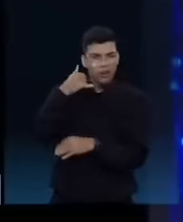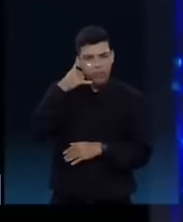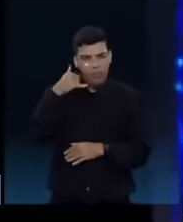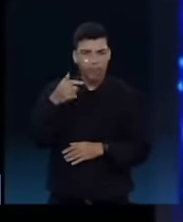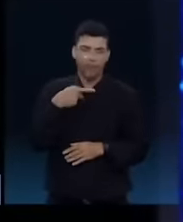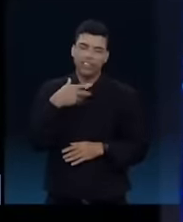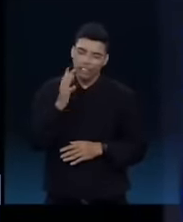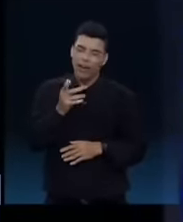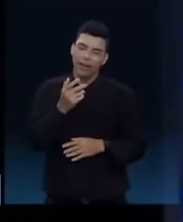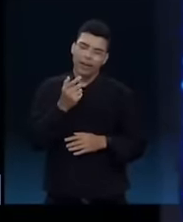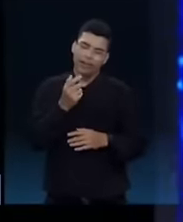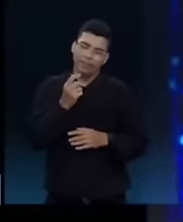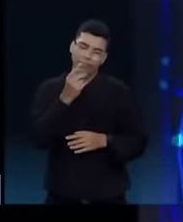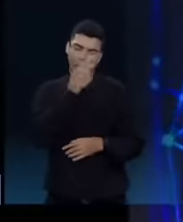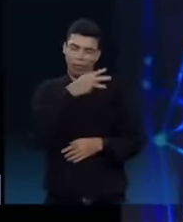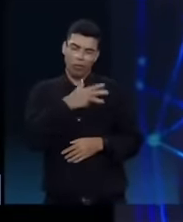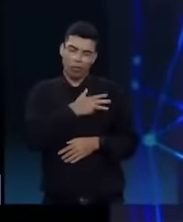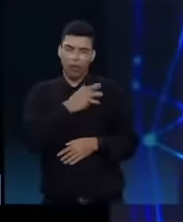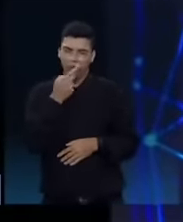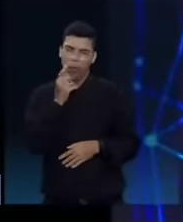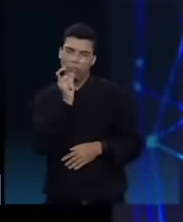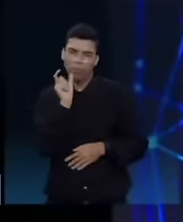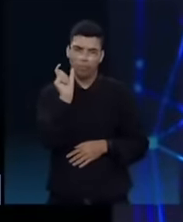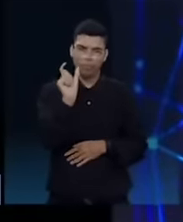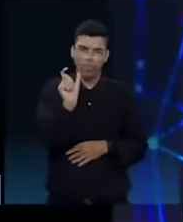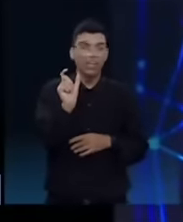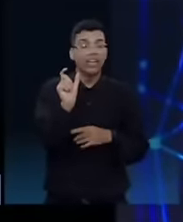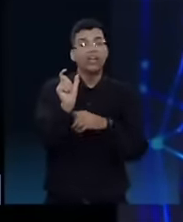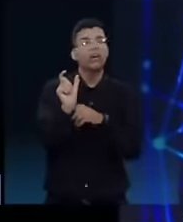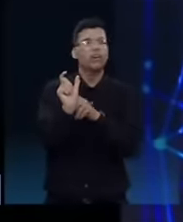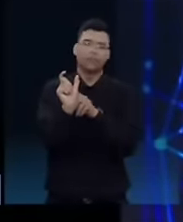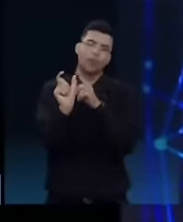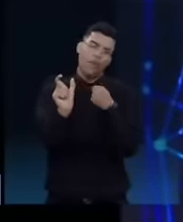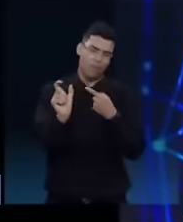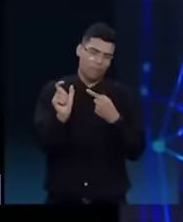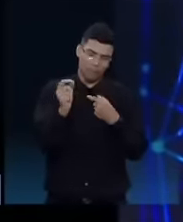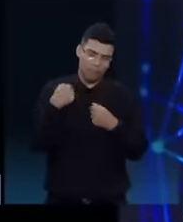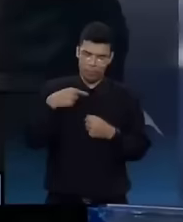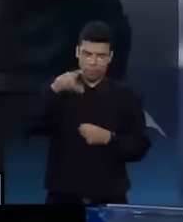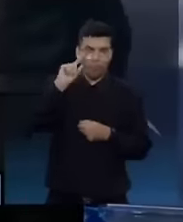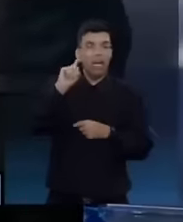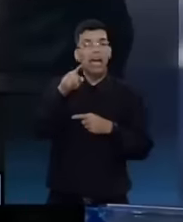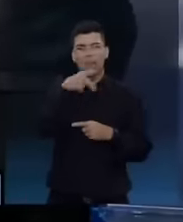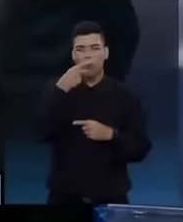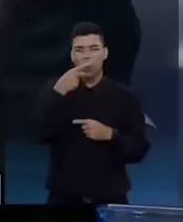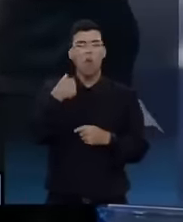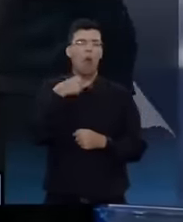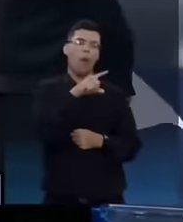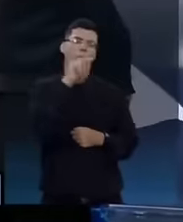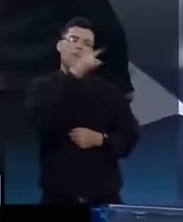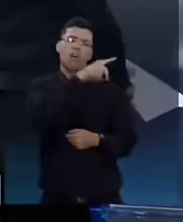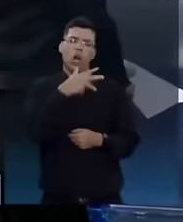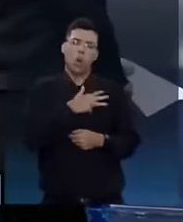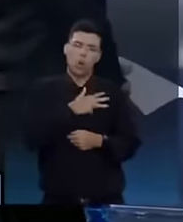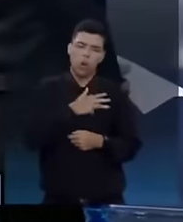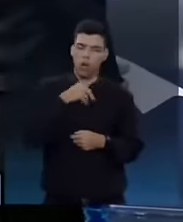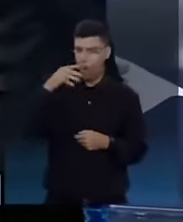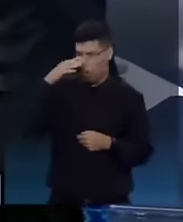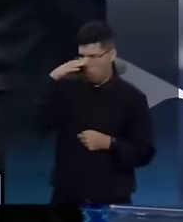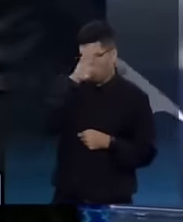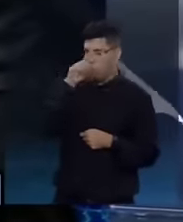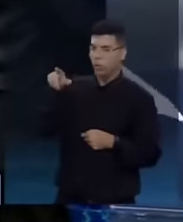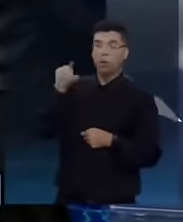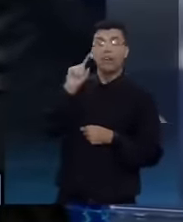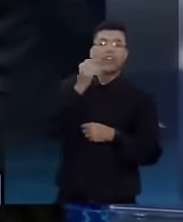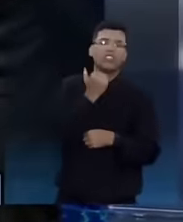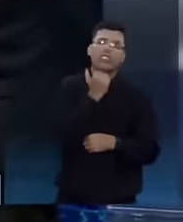palavrão, que eu não vou falar aqui, e diz que prefere o senhor do que a mim. Essa é a verdade, fazer presídio